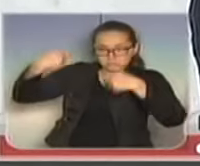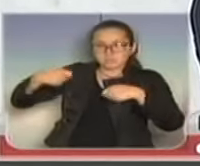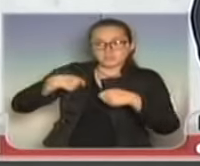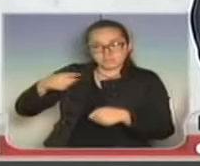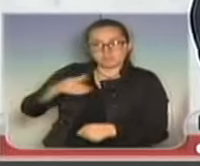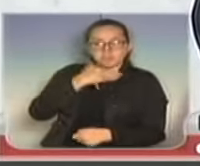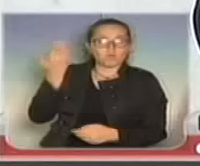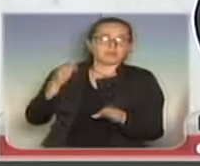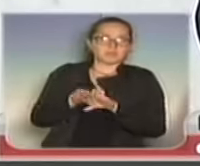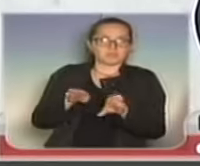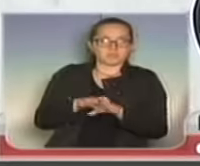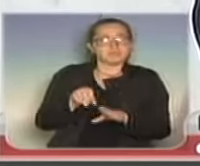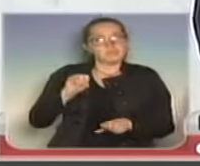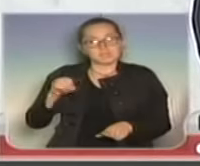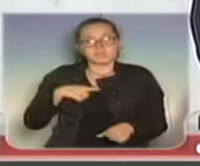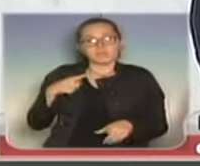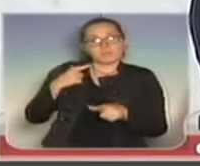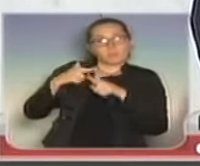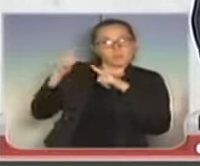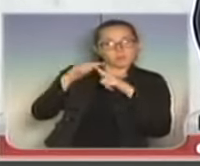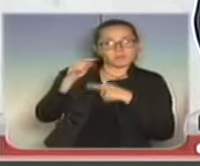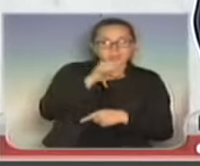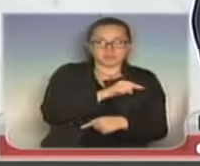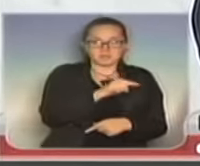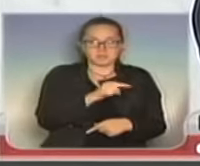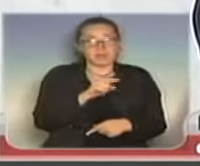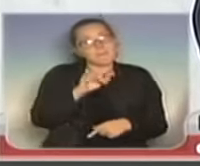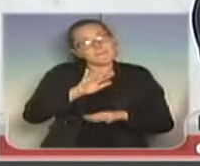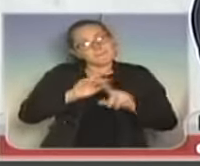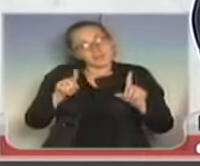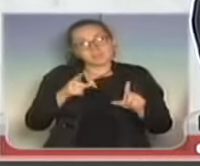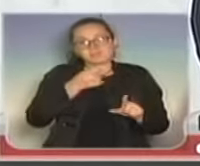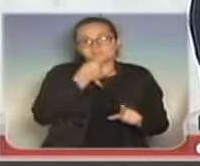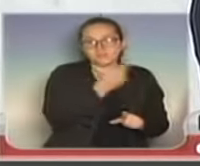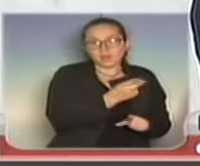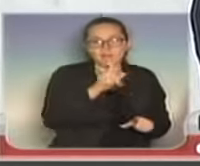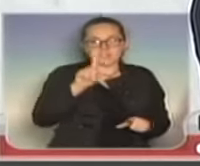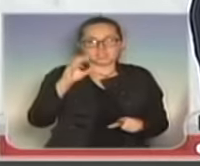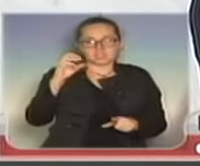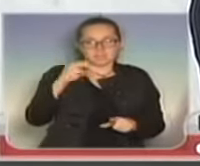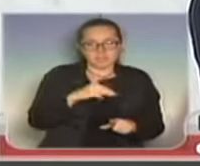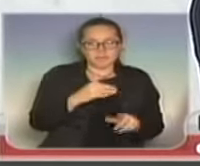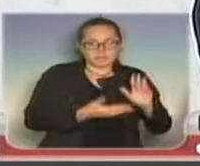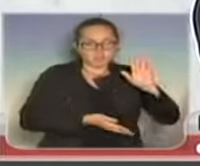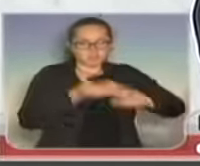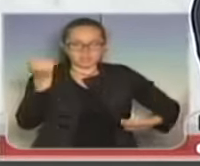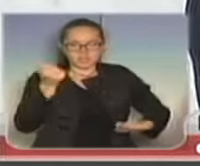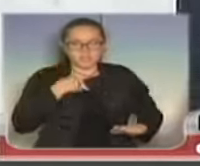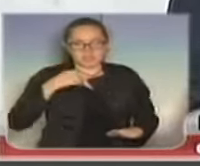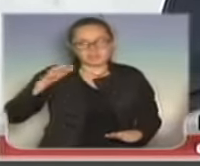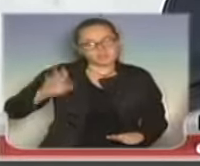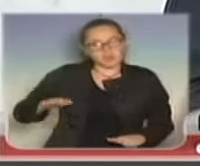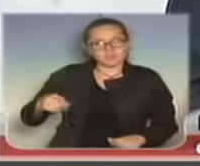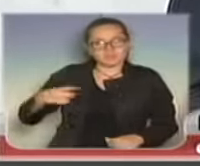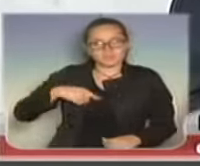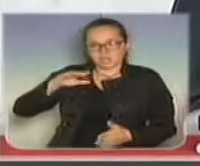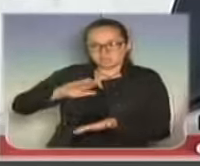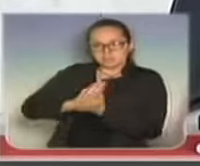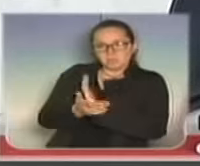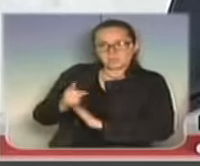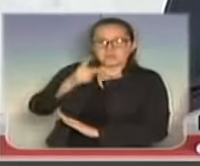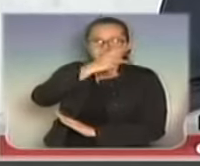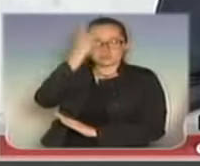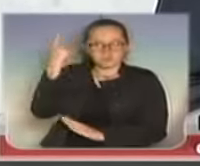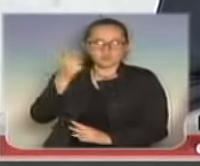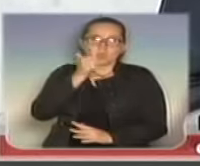houve problema na sua ocorrência, que seja averiguado. Mas não tire a ação da GCM. Não desvalorize esses homens e mulheres que há muitos anos